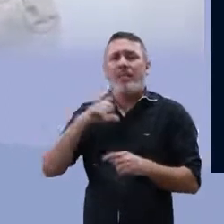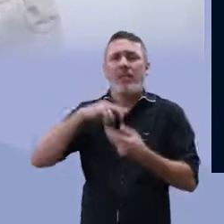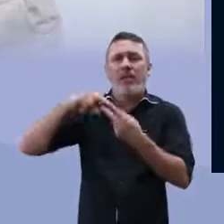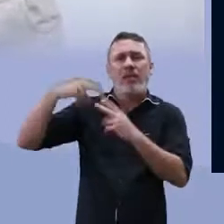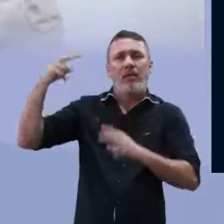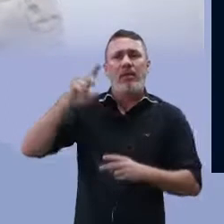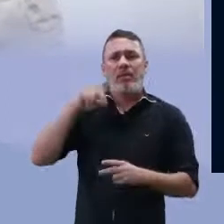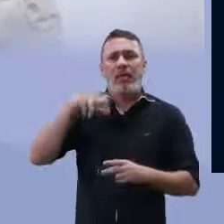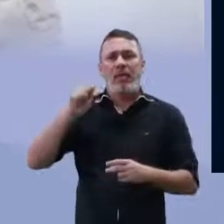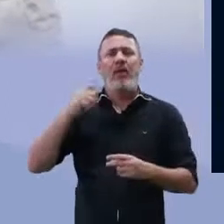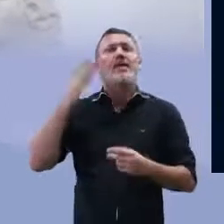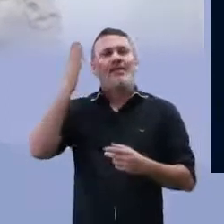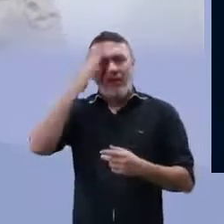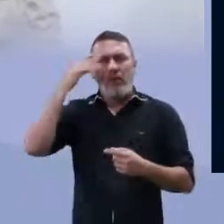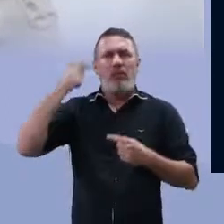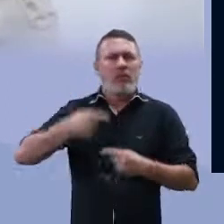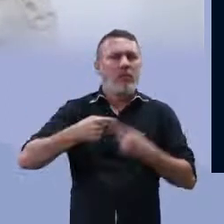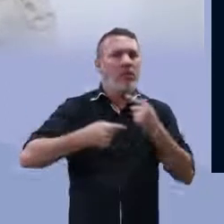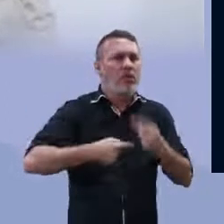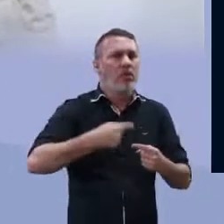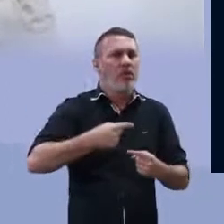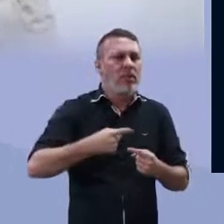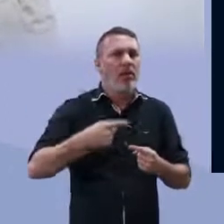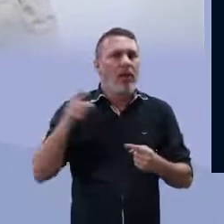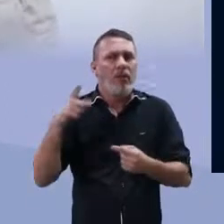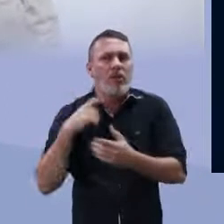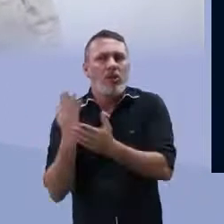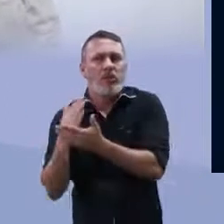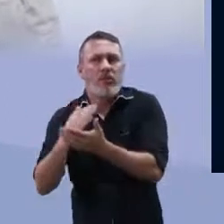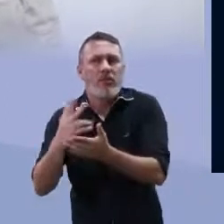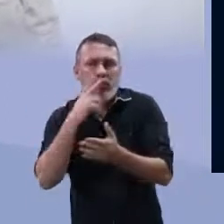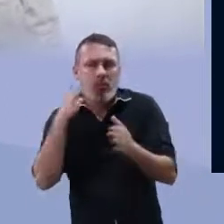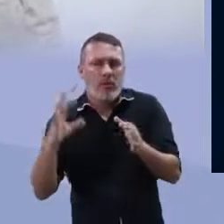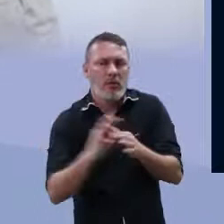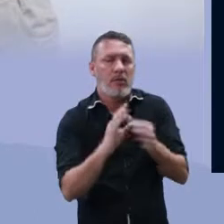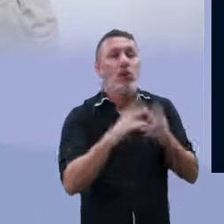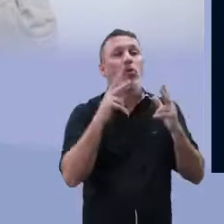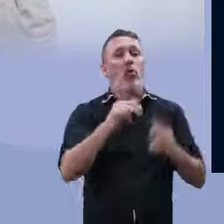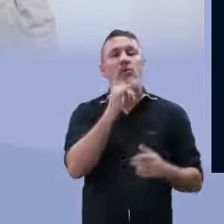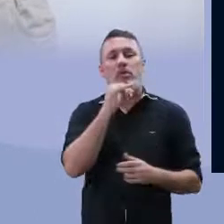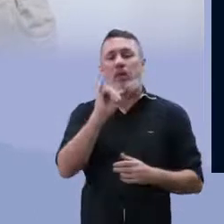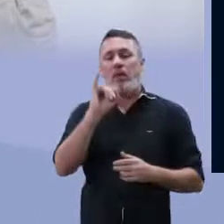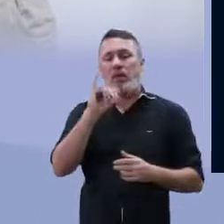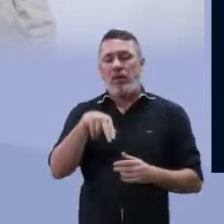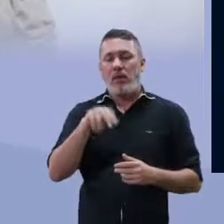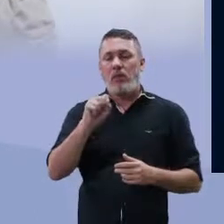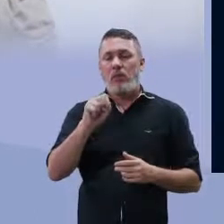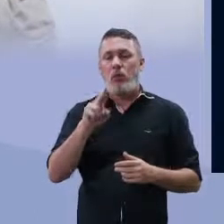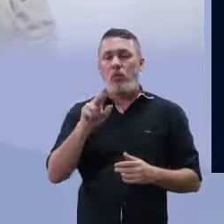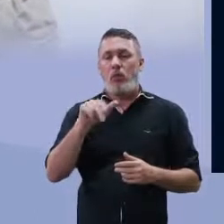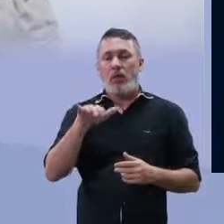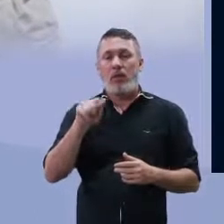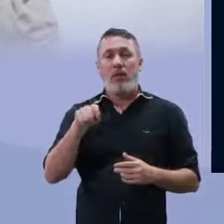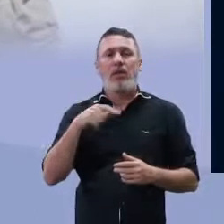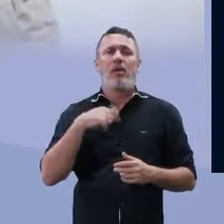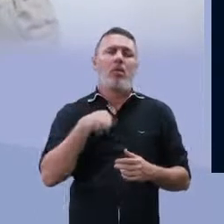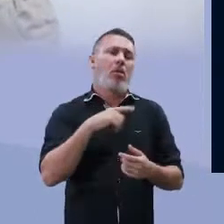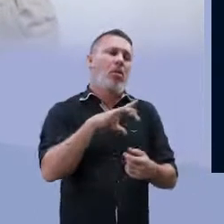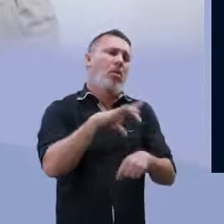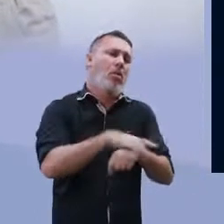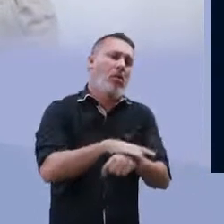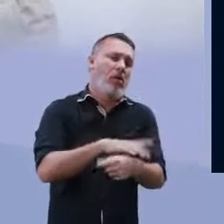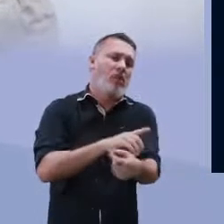o que cada gene, cada pedacinho do DNA, dá origem, a qual proteína que eles estão formando. A insulina é uma